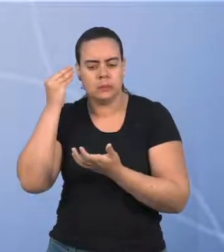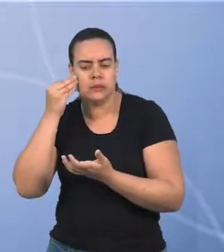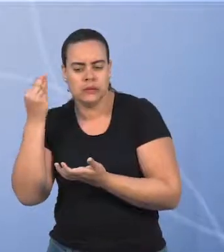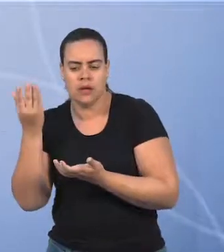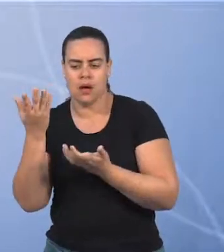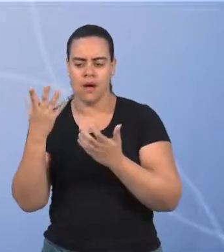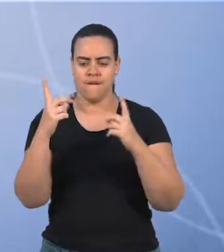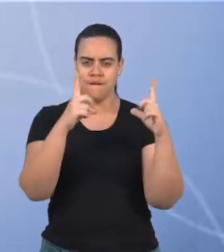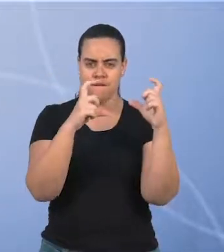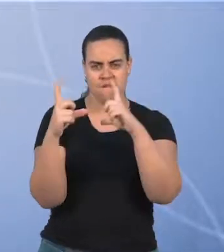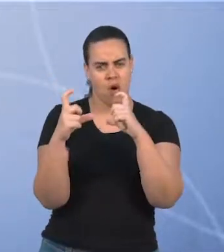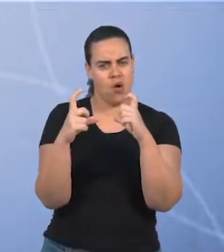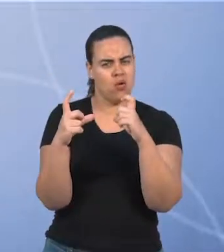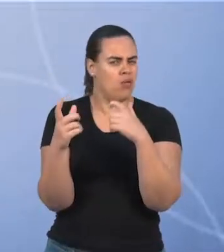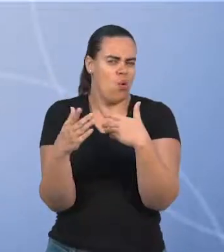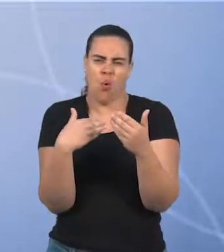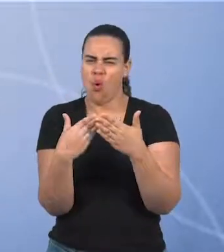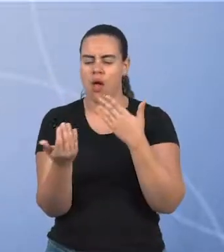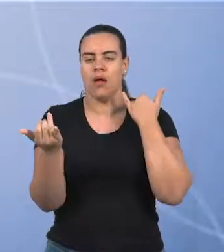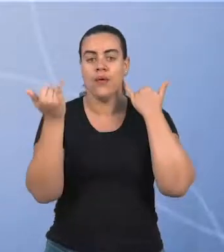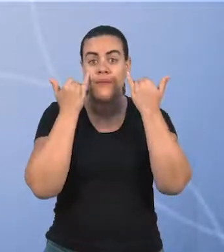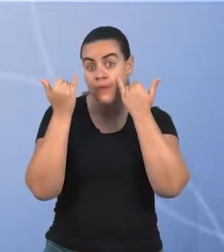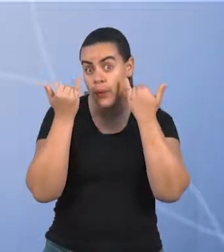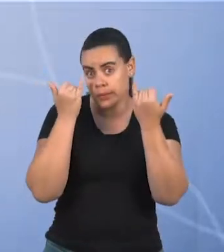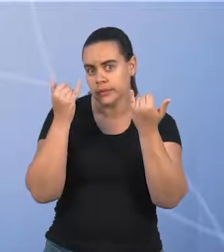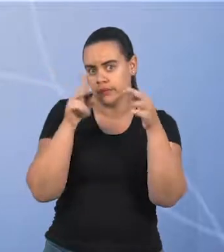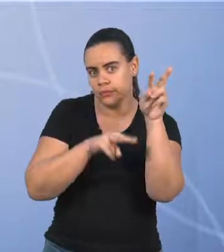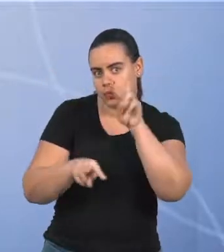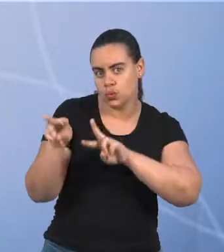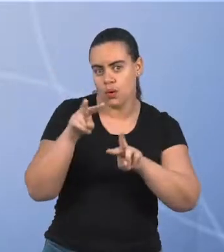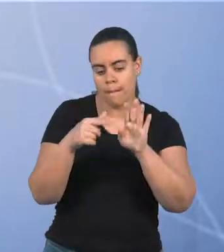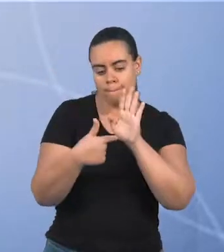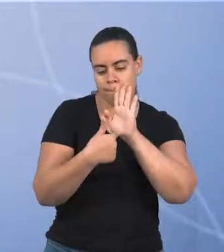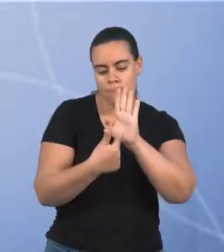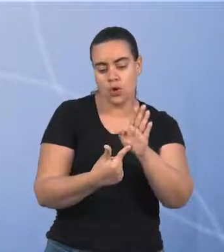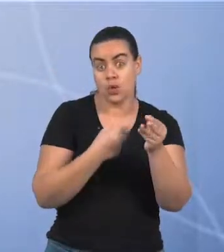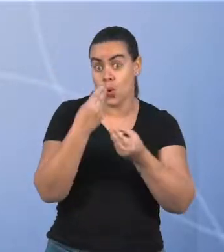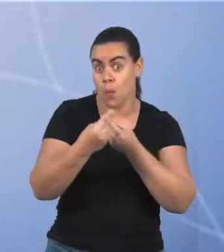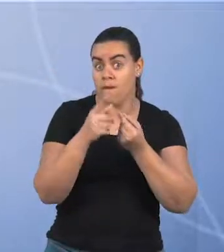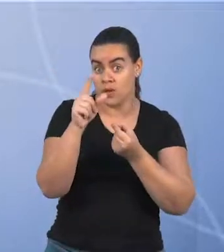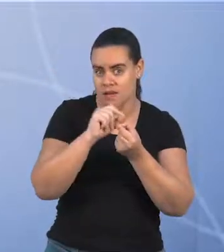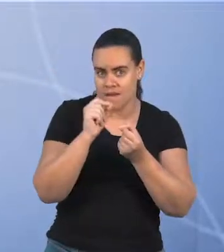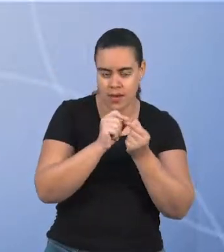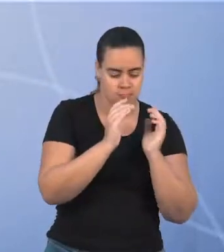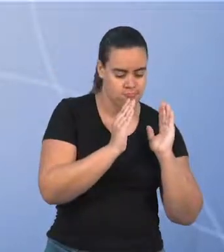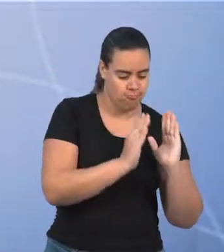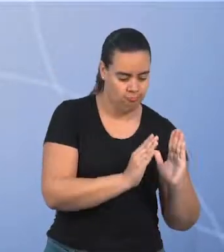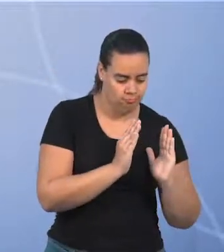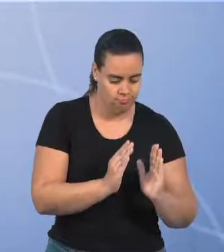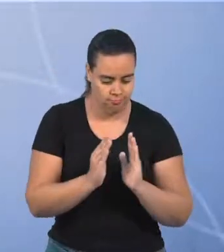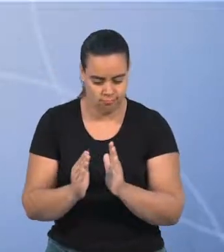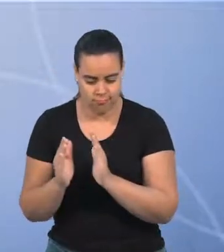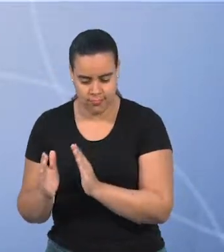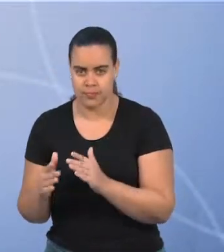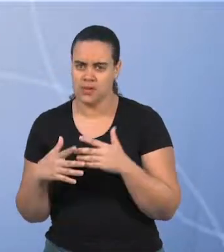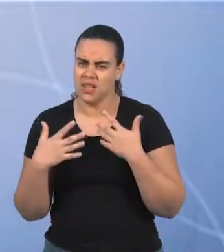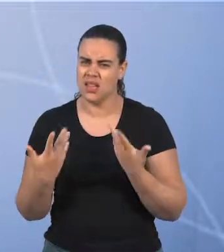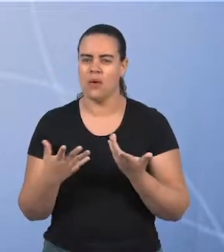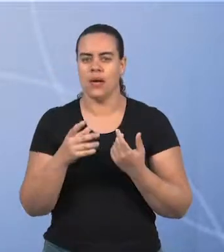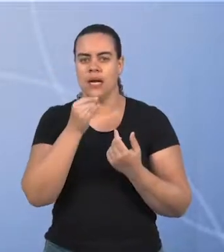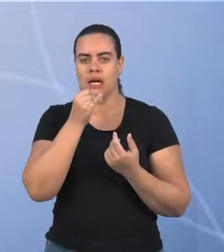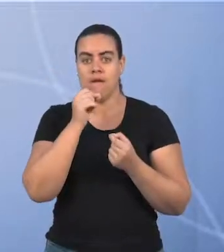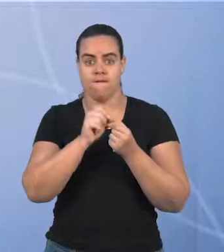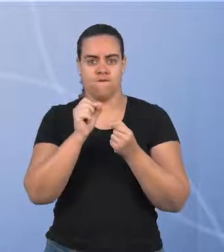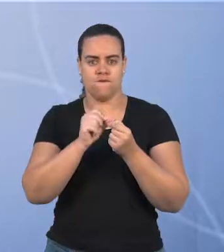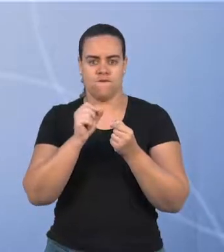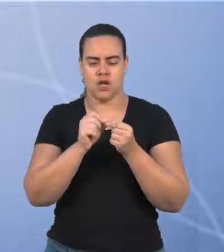fotografias, enfim, alguma informação que indique o decorrer do processo. Então, não se prendam em tentar elaborar um espetáculo